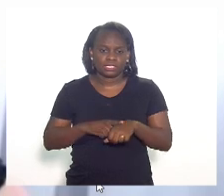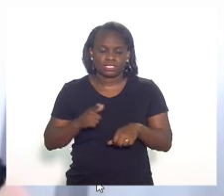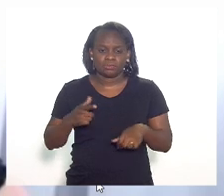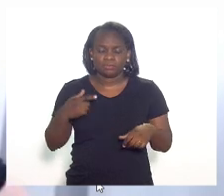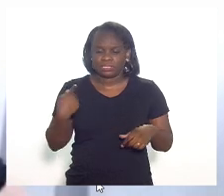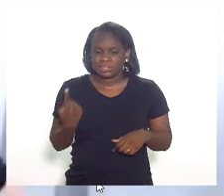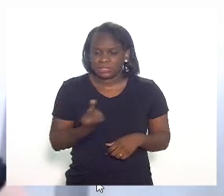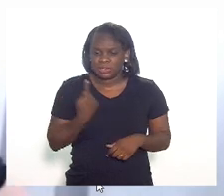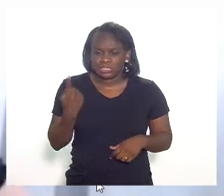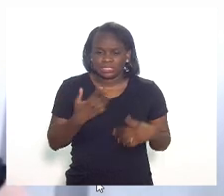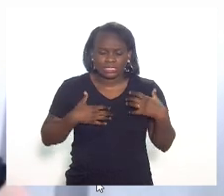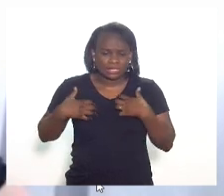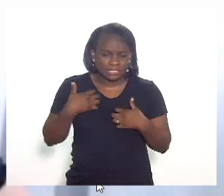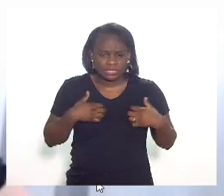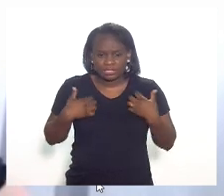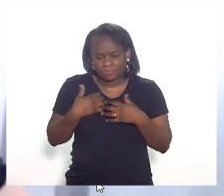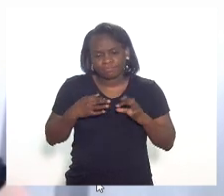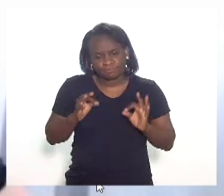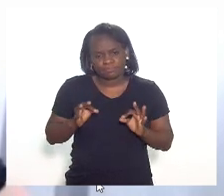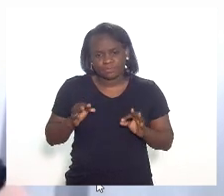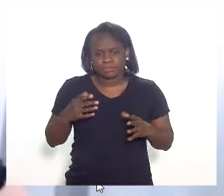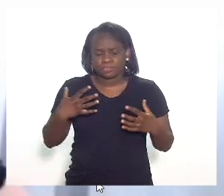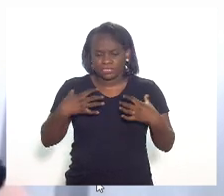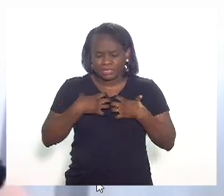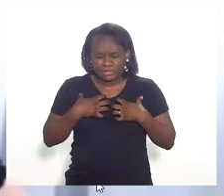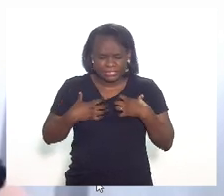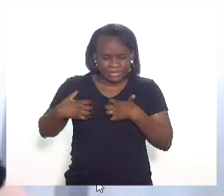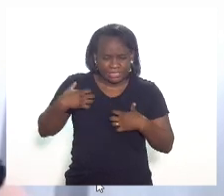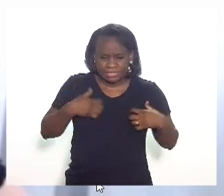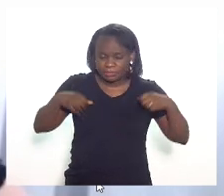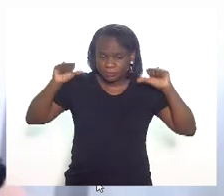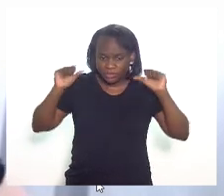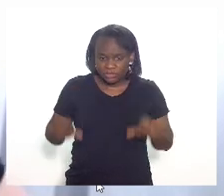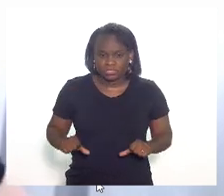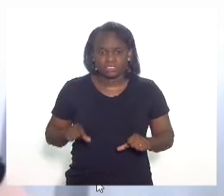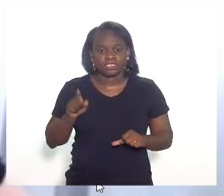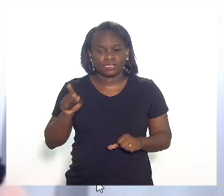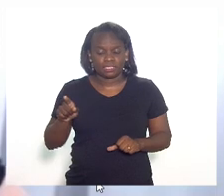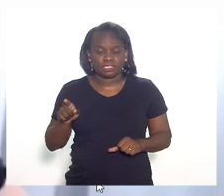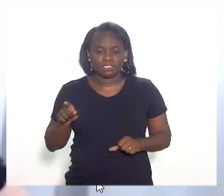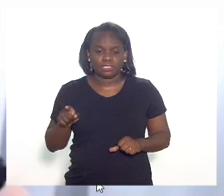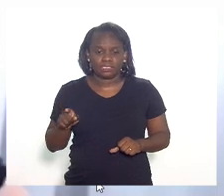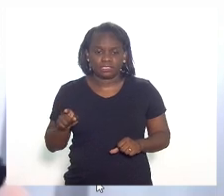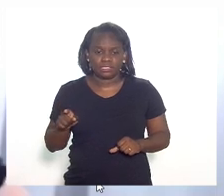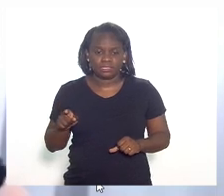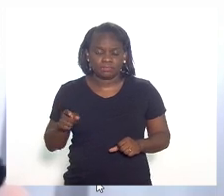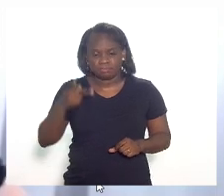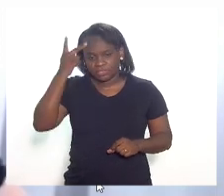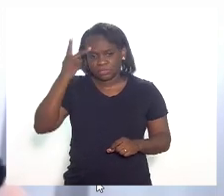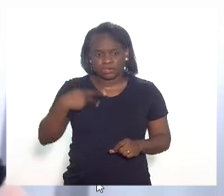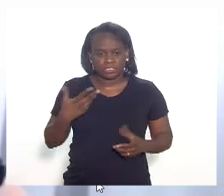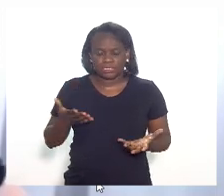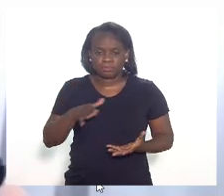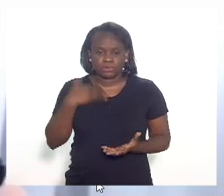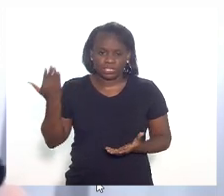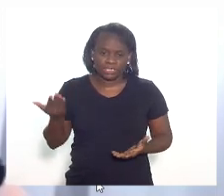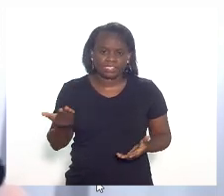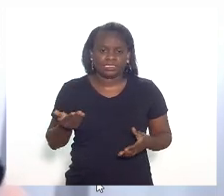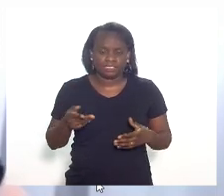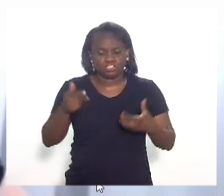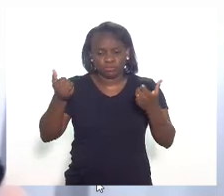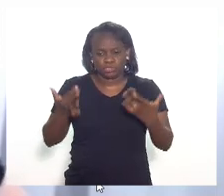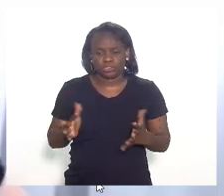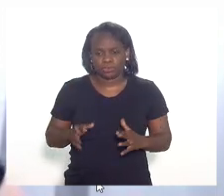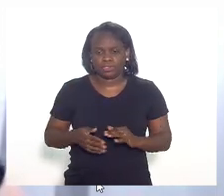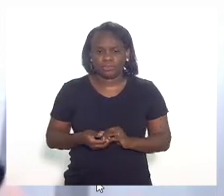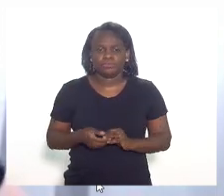solidão, sem dúvida nenhuma, de profunda angústia, chegou à própria vida nos termos que o senhor colocou.